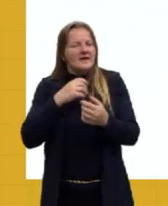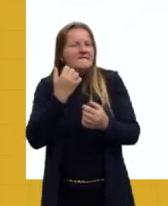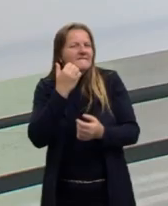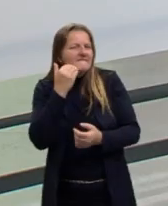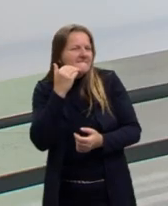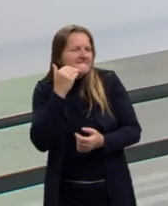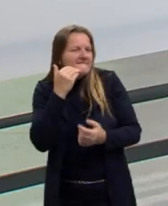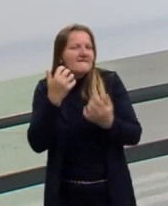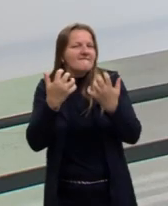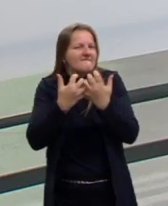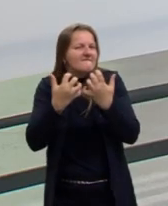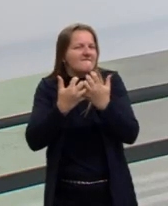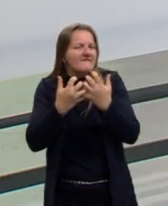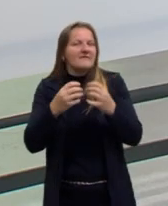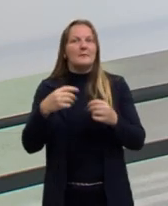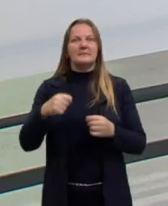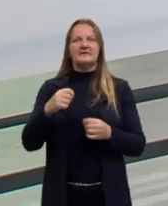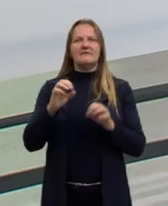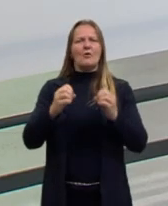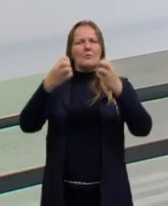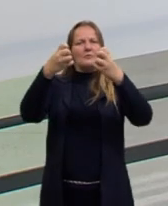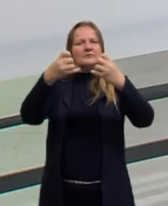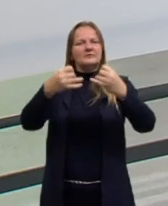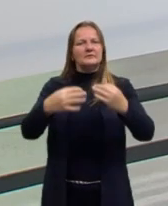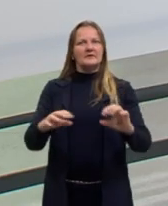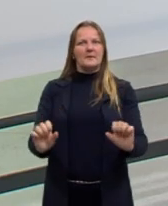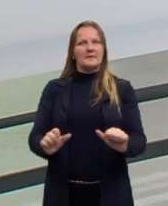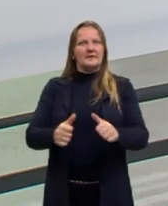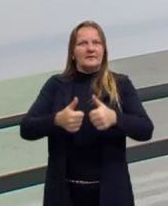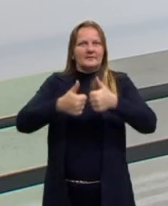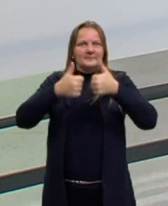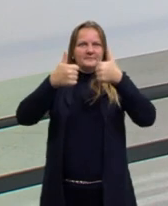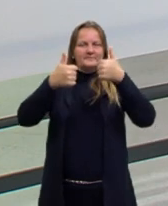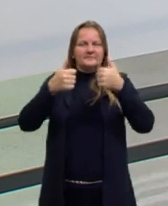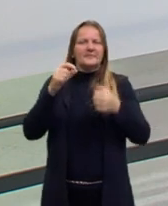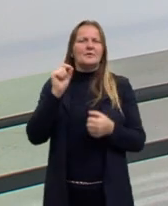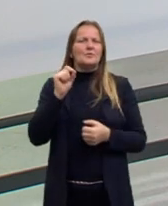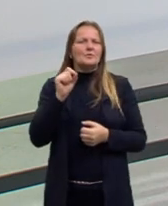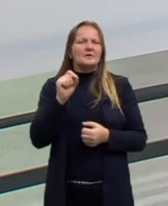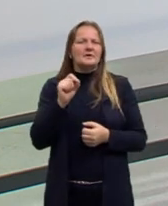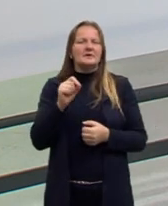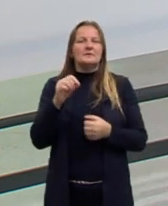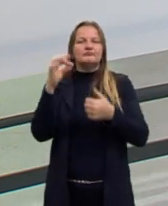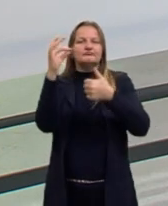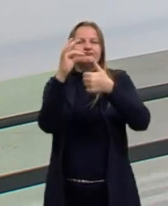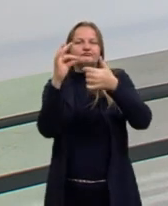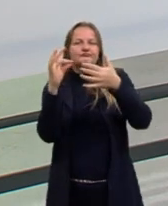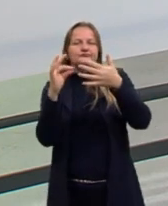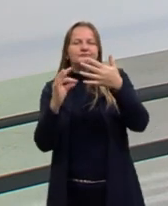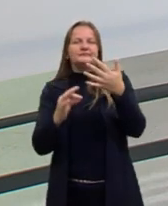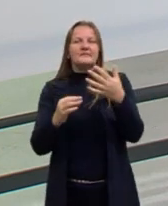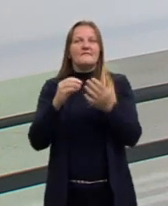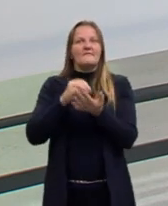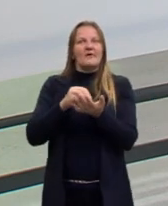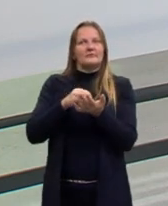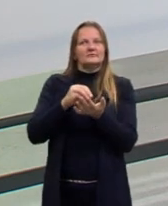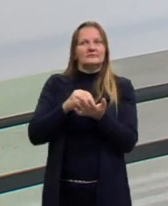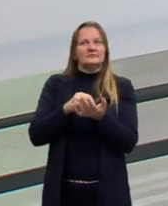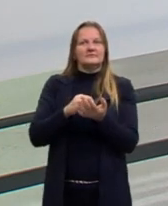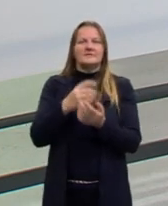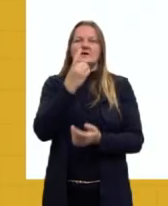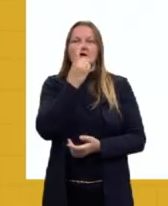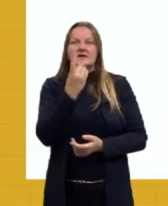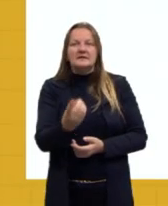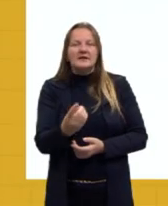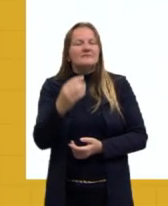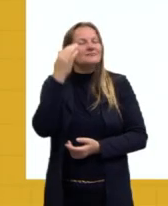precisavam ser preenchidas. Então, quais eram essas lacunas, né? Darwin